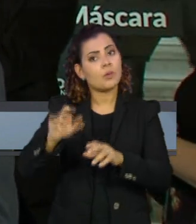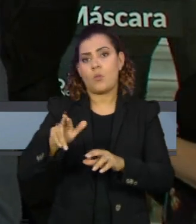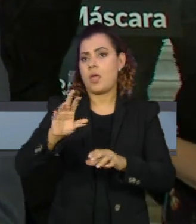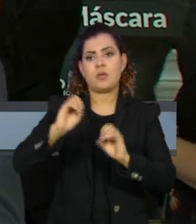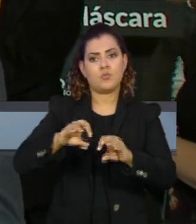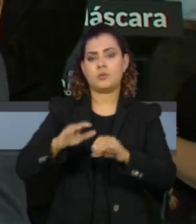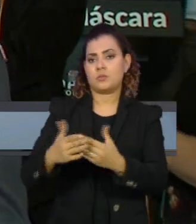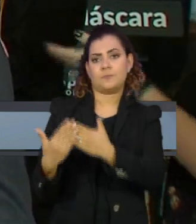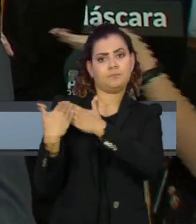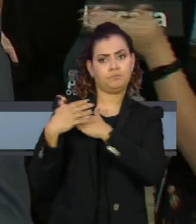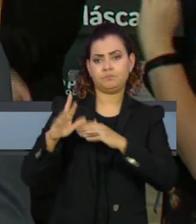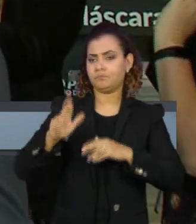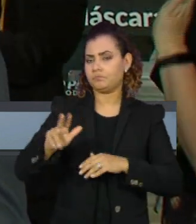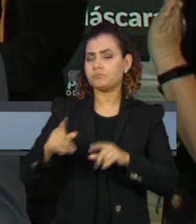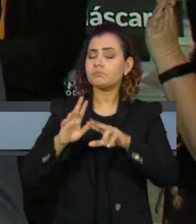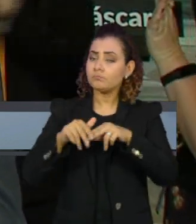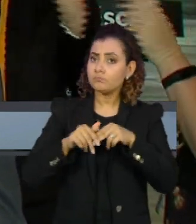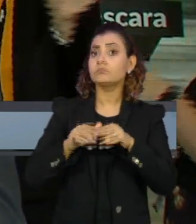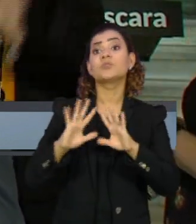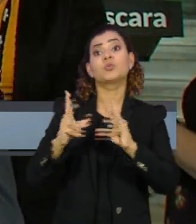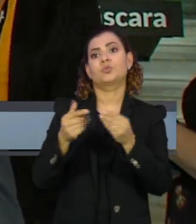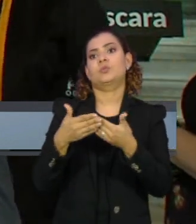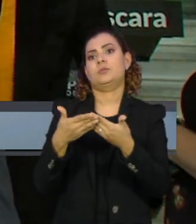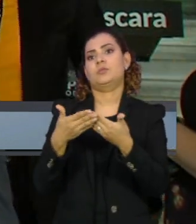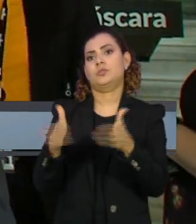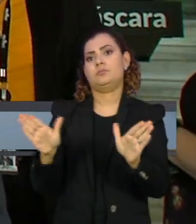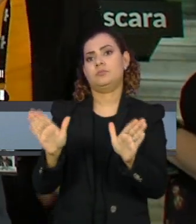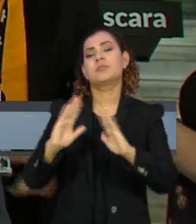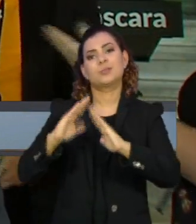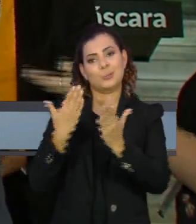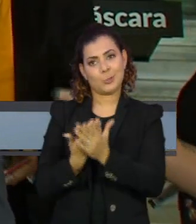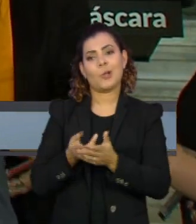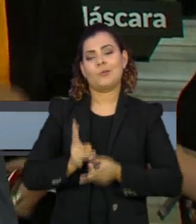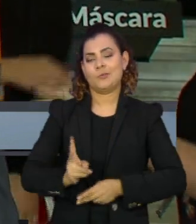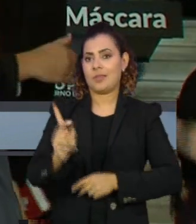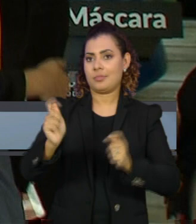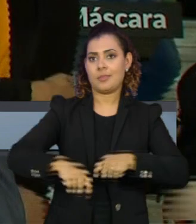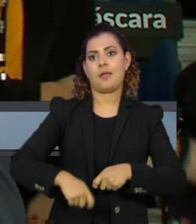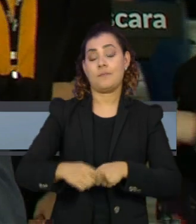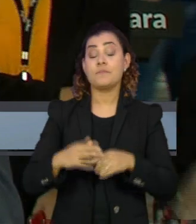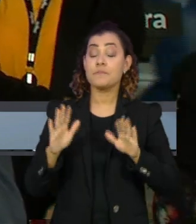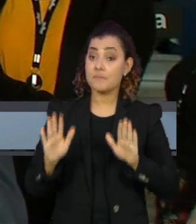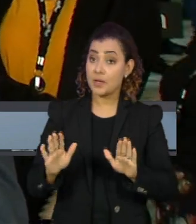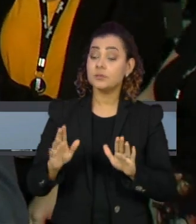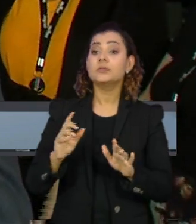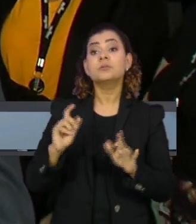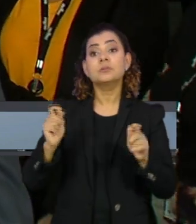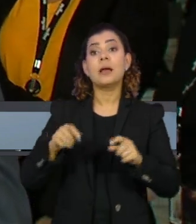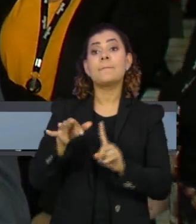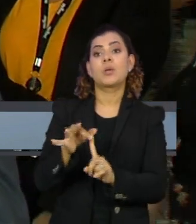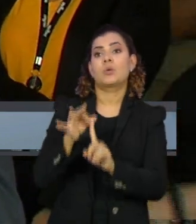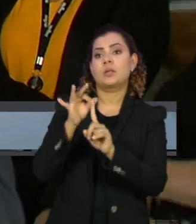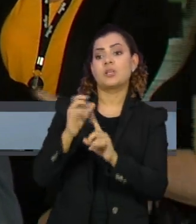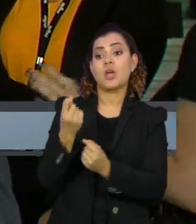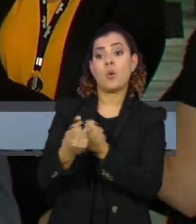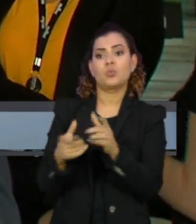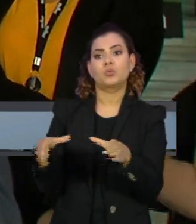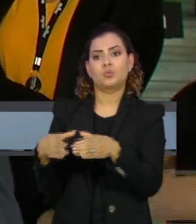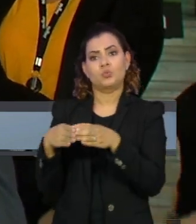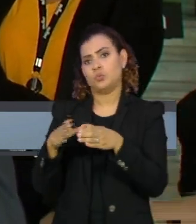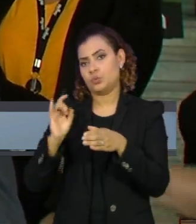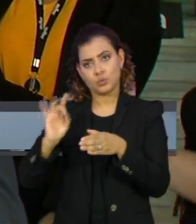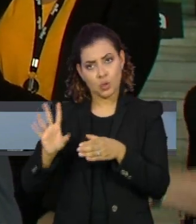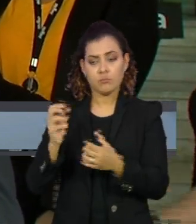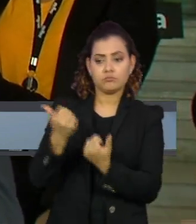isso que, inclusive, o centro de contingência e todos os médicos têm entendido que é possível sim continuar com a atividade, mesmo que a gente priorize agora quem mais